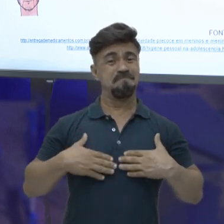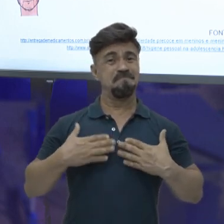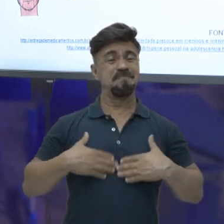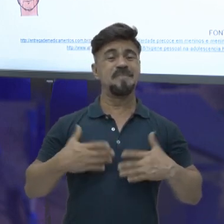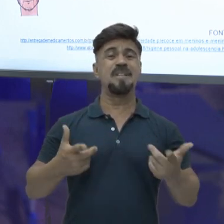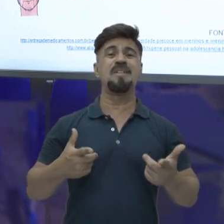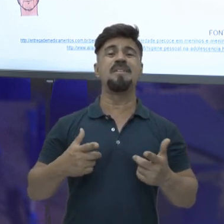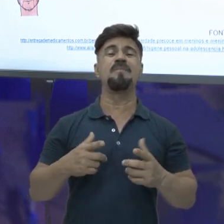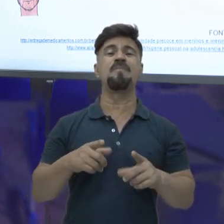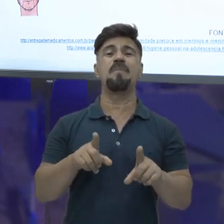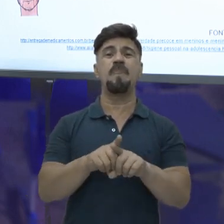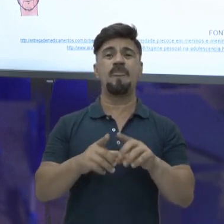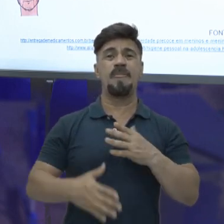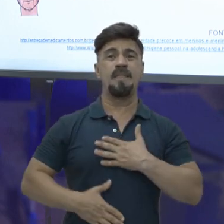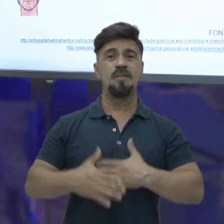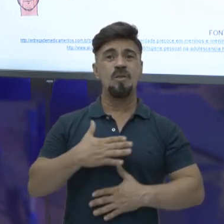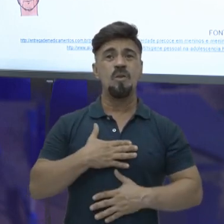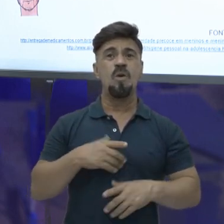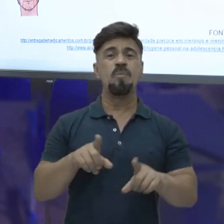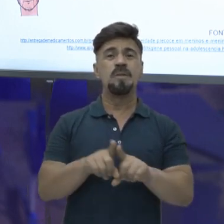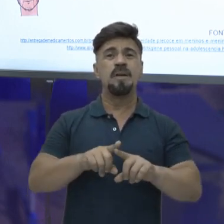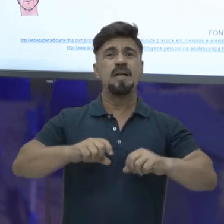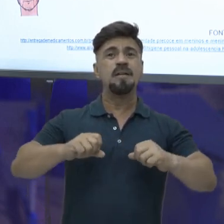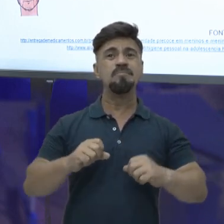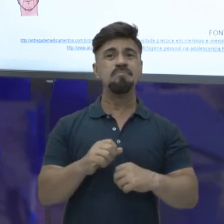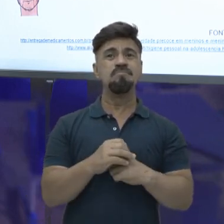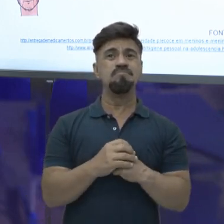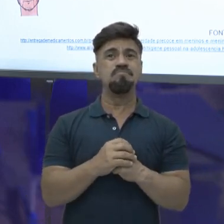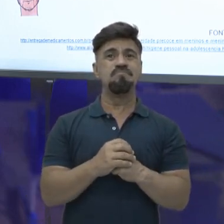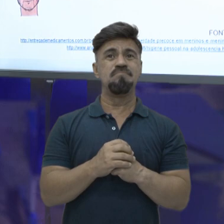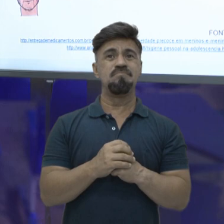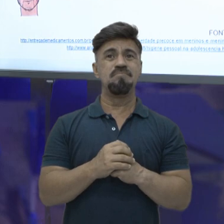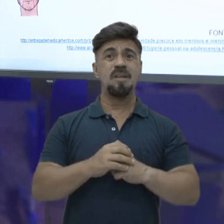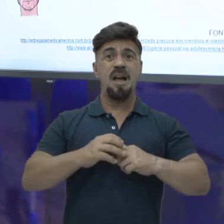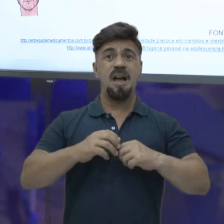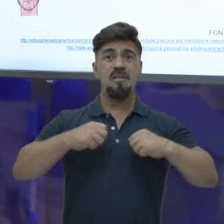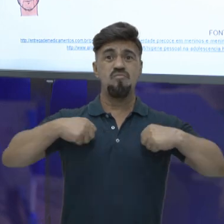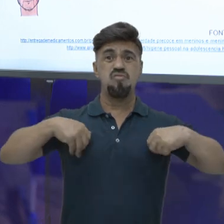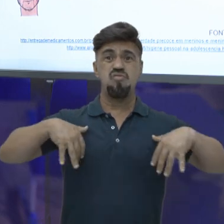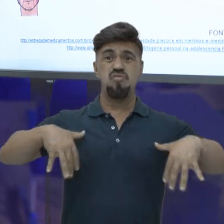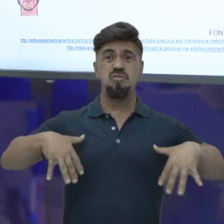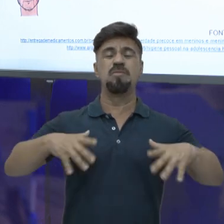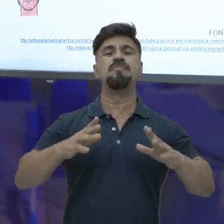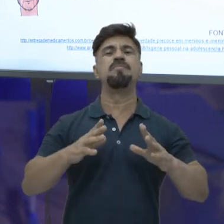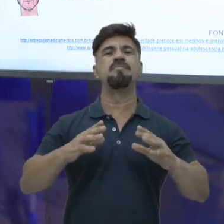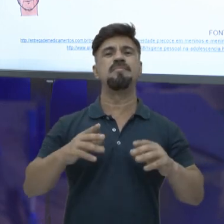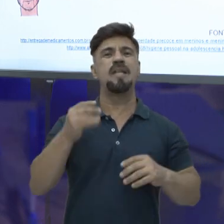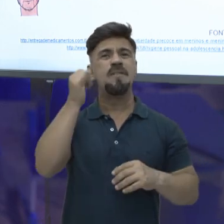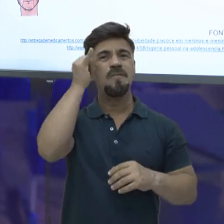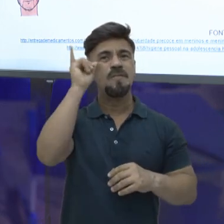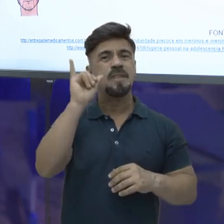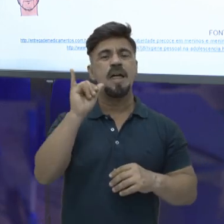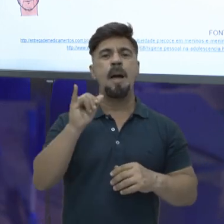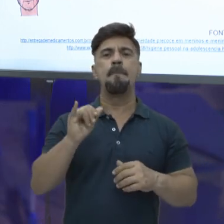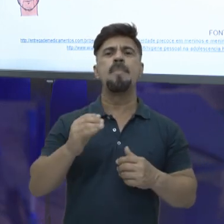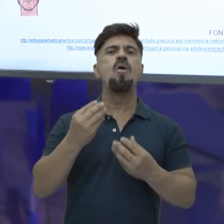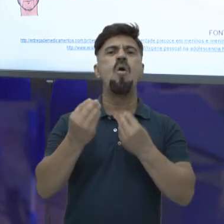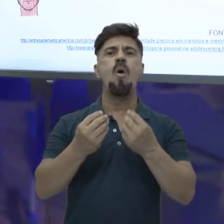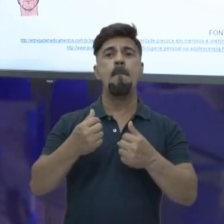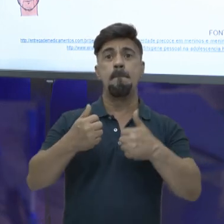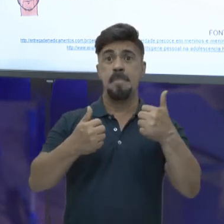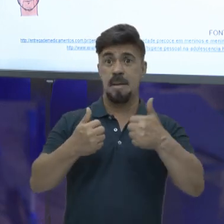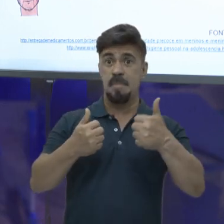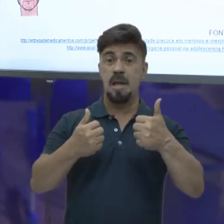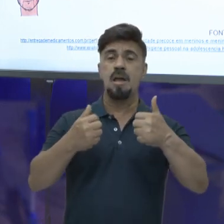relação ao seu corpo e tenta baixar o braço para poder não aumentar. Como é que eu posso preservar esse cheiro? Primeiro, tomando